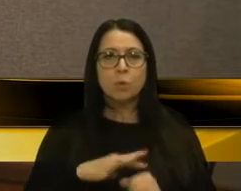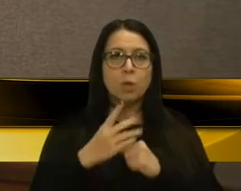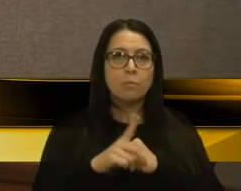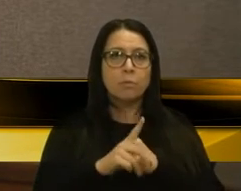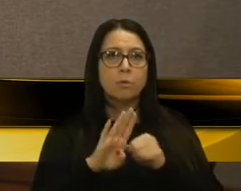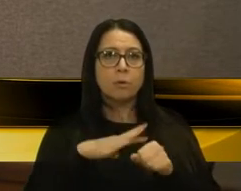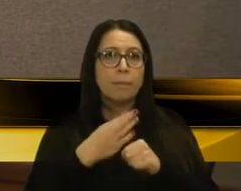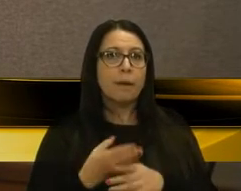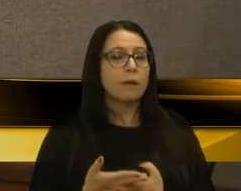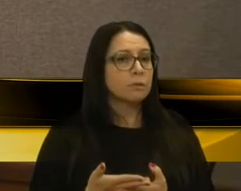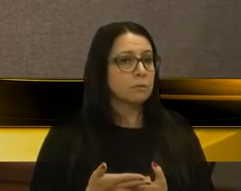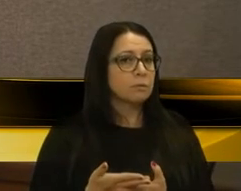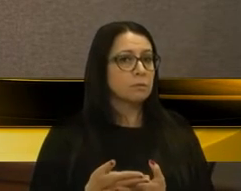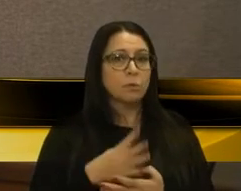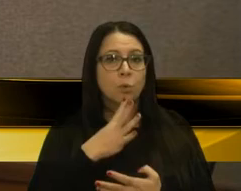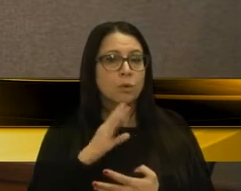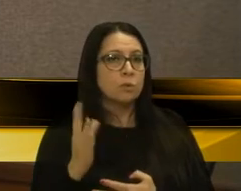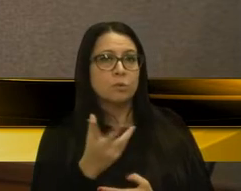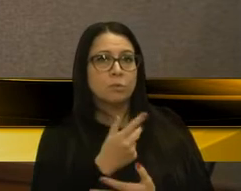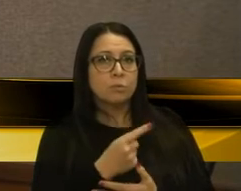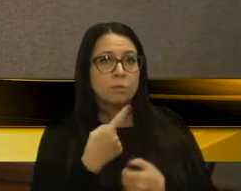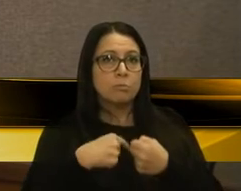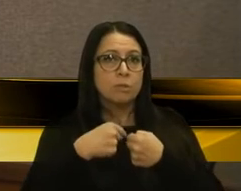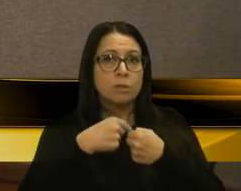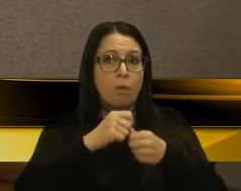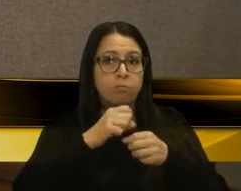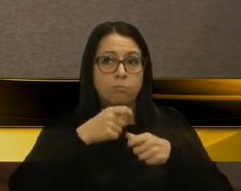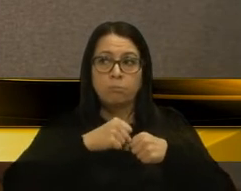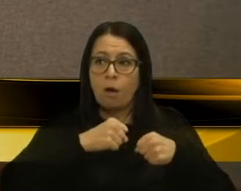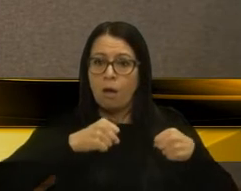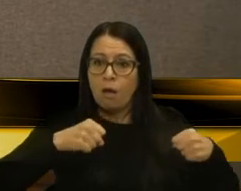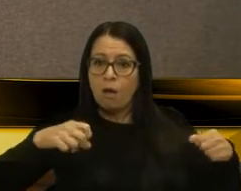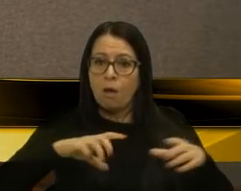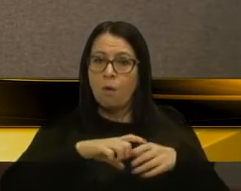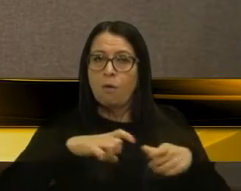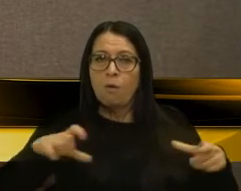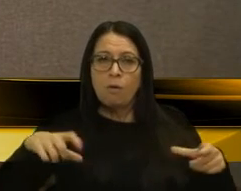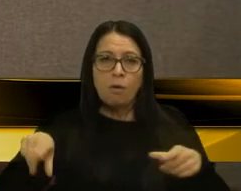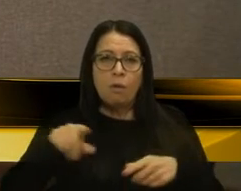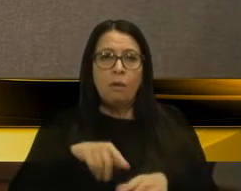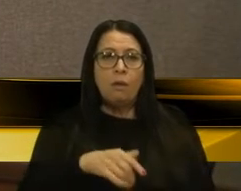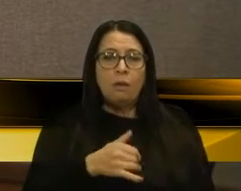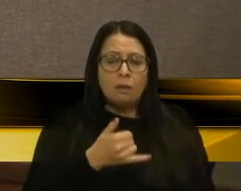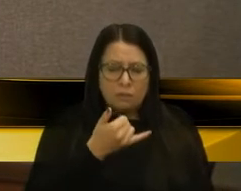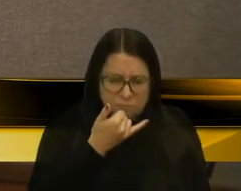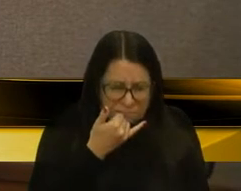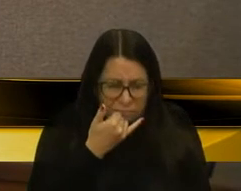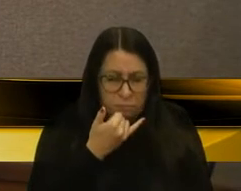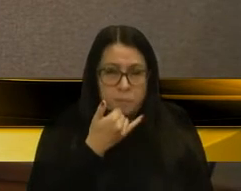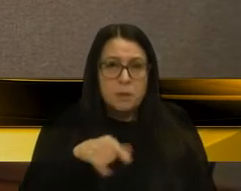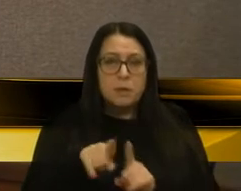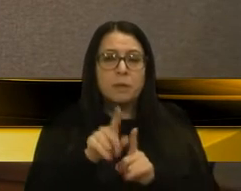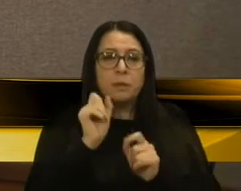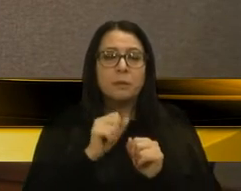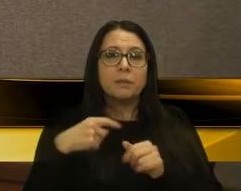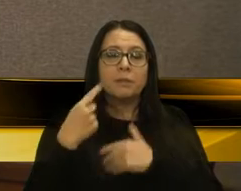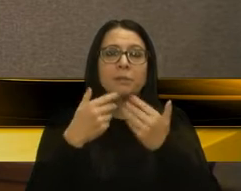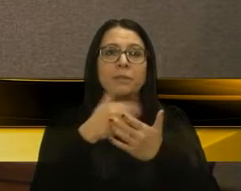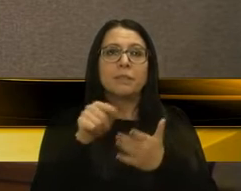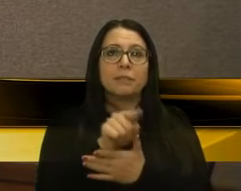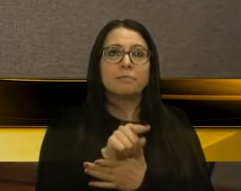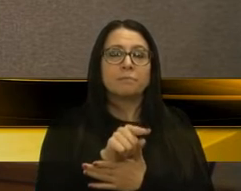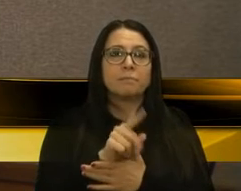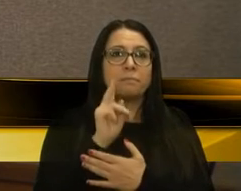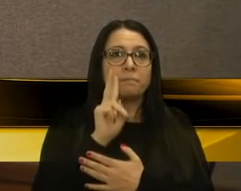Isso aqui é uma cidade que cresceu e que agora a impressão que dá é que o Poder Executivo está botando um freio nessa cidade.